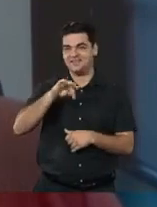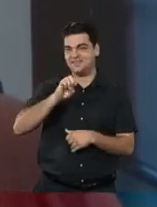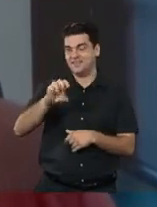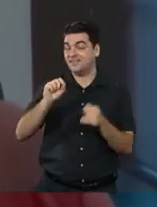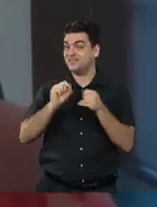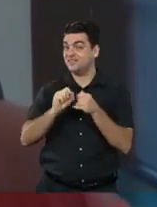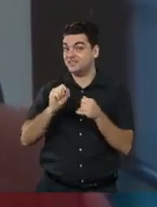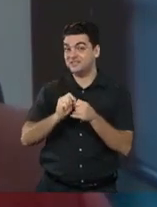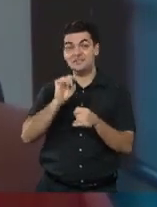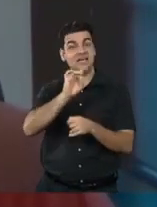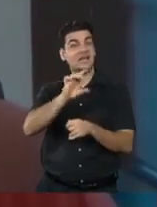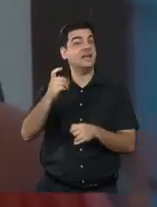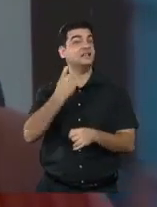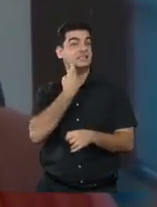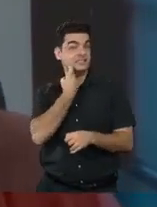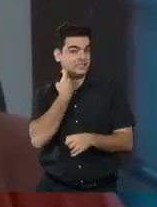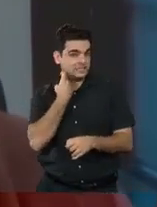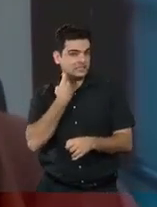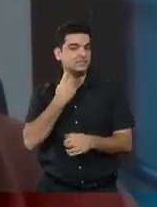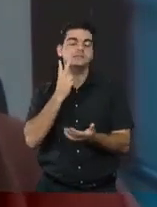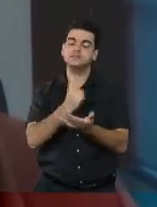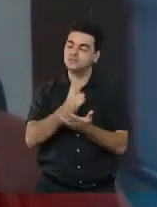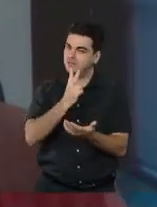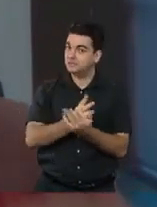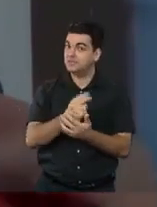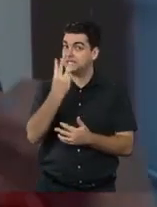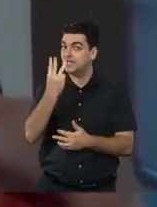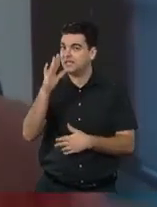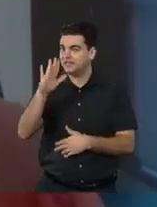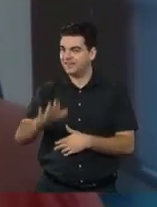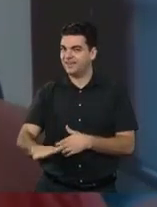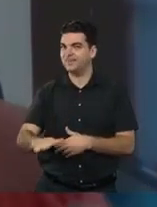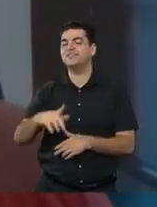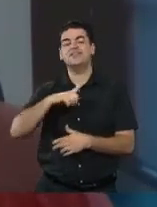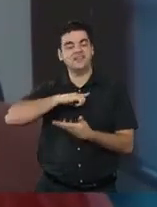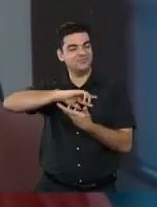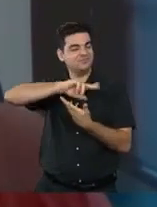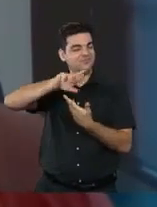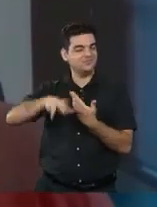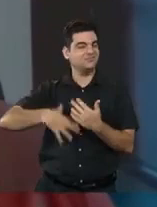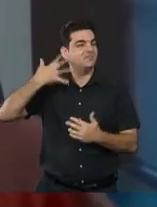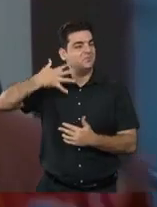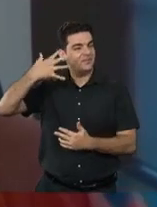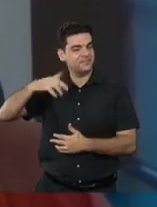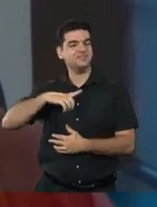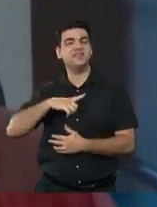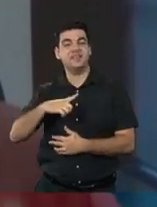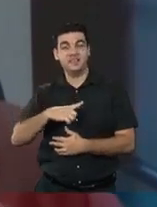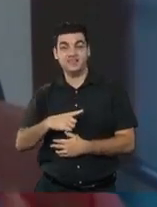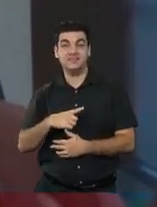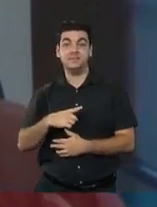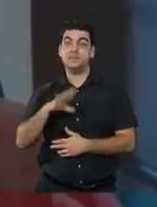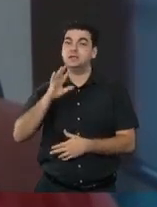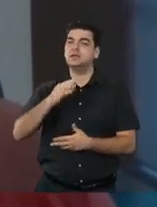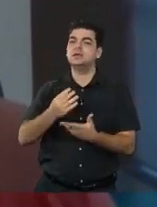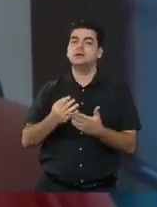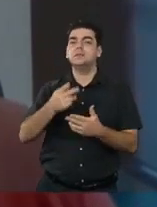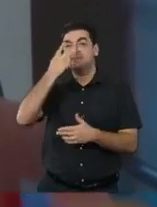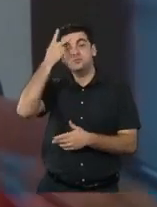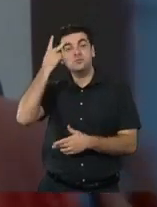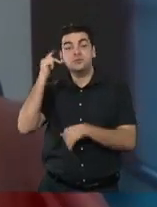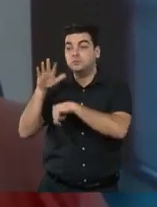realizando, nas sextas-feiras, sempre às 15 horas, uma série de conferências, nas quais várias